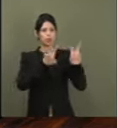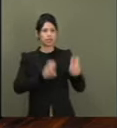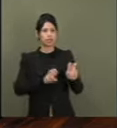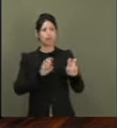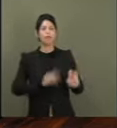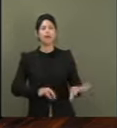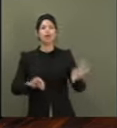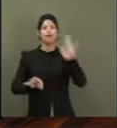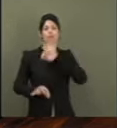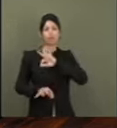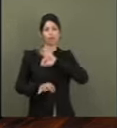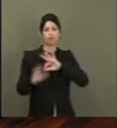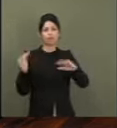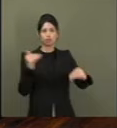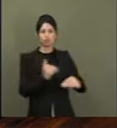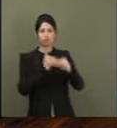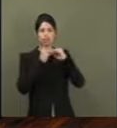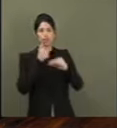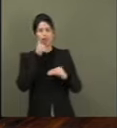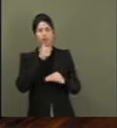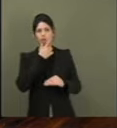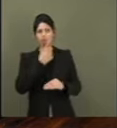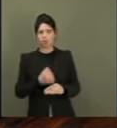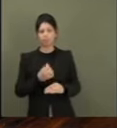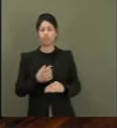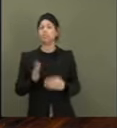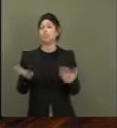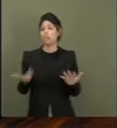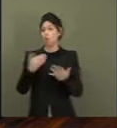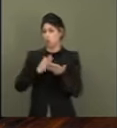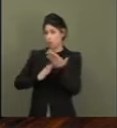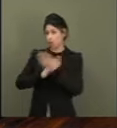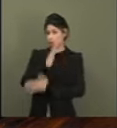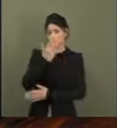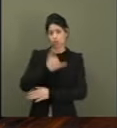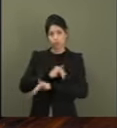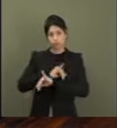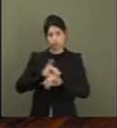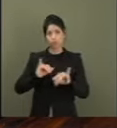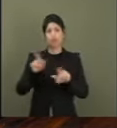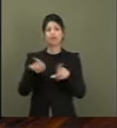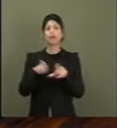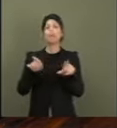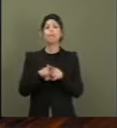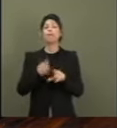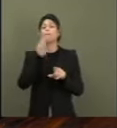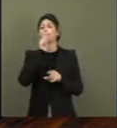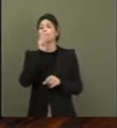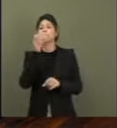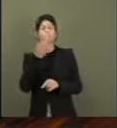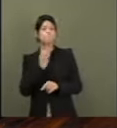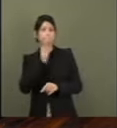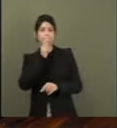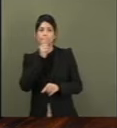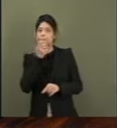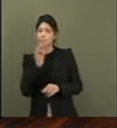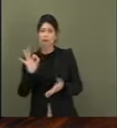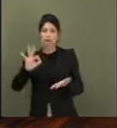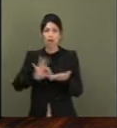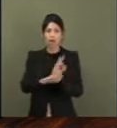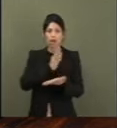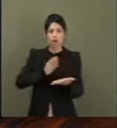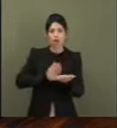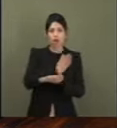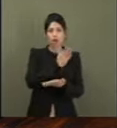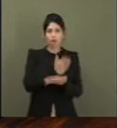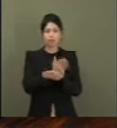Como disse o Proveto, o projeto foi aprovado, mas, infelizmente, não foi sancionado. Ele acabava sempre sendo